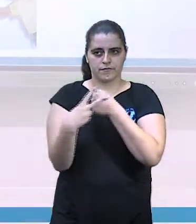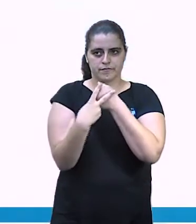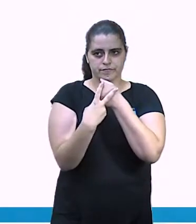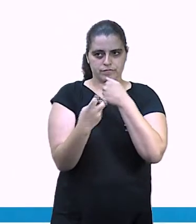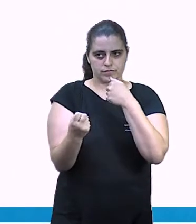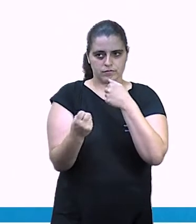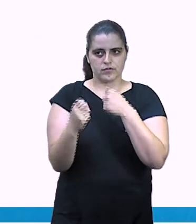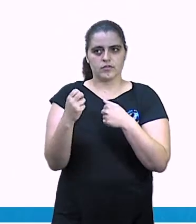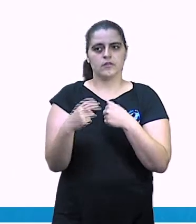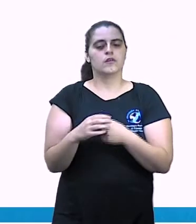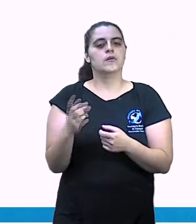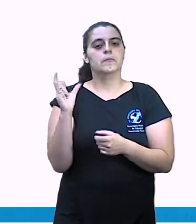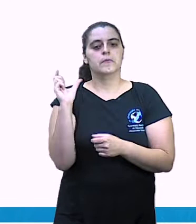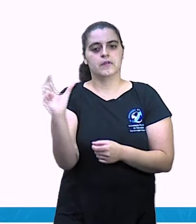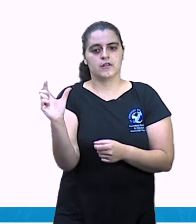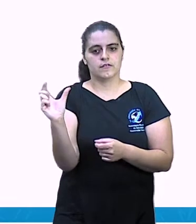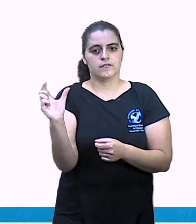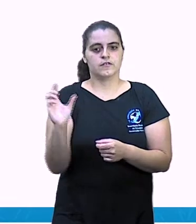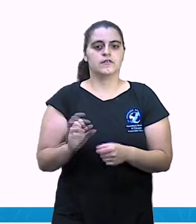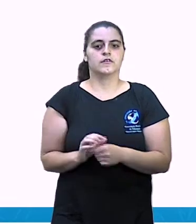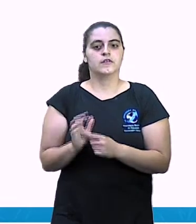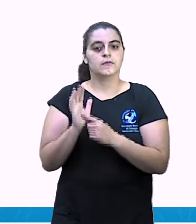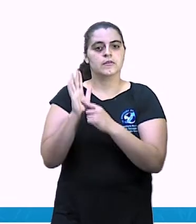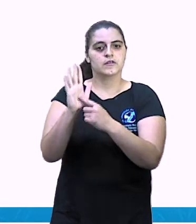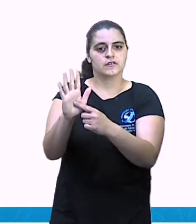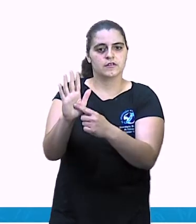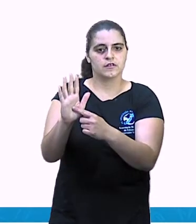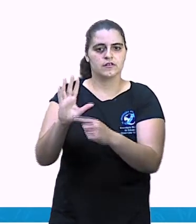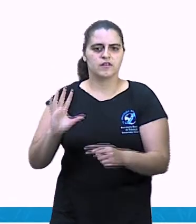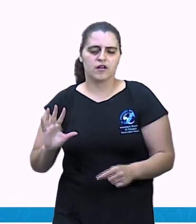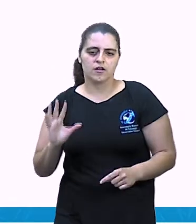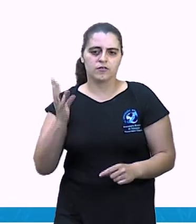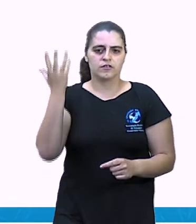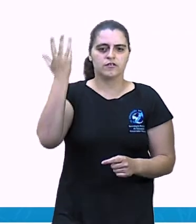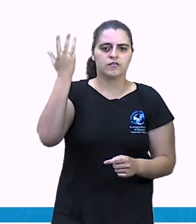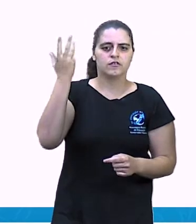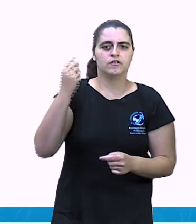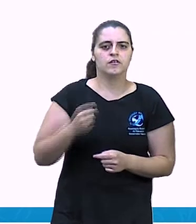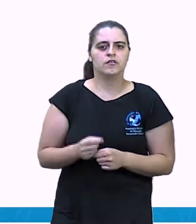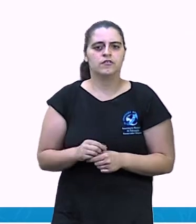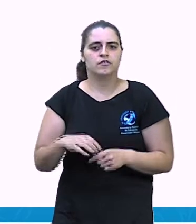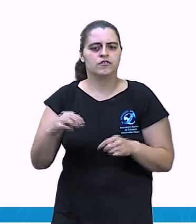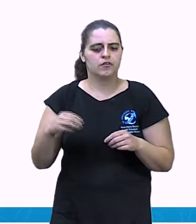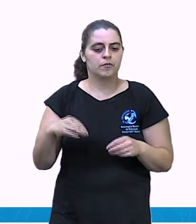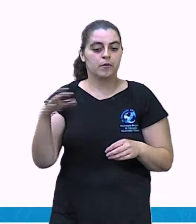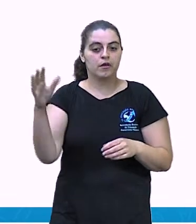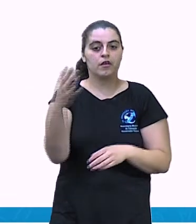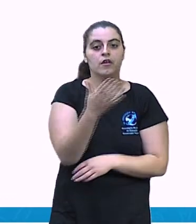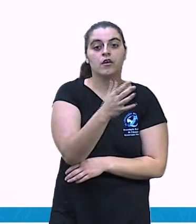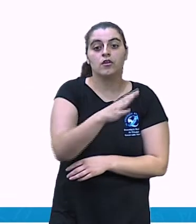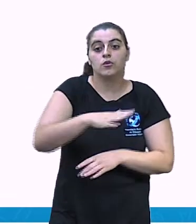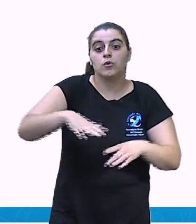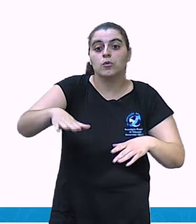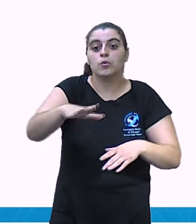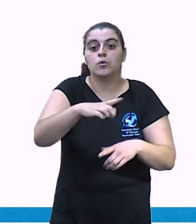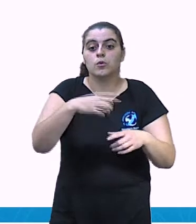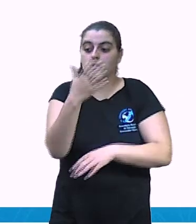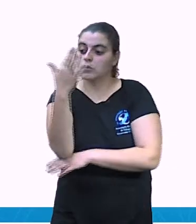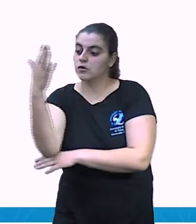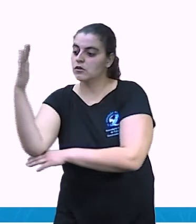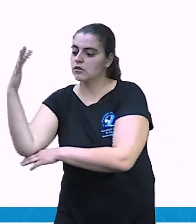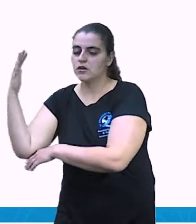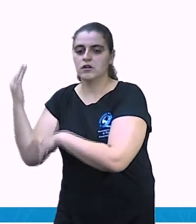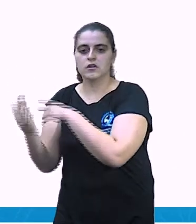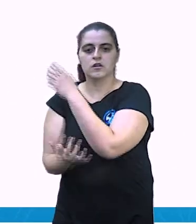Verbos. Verbos são palavras que indicam ação, estado e fenômenos da